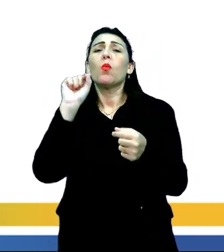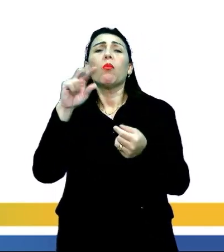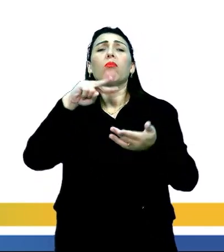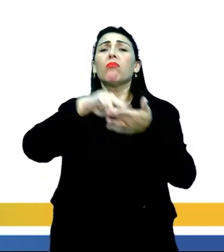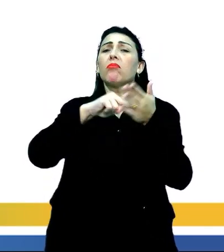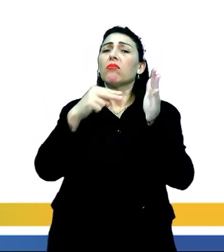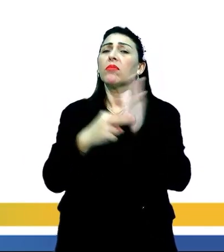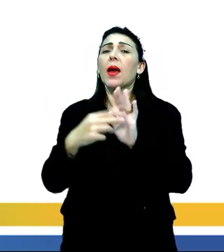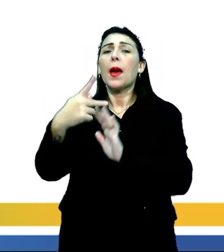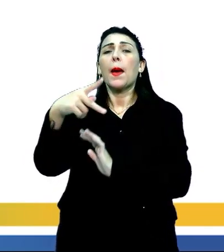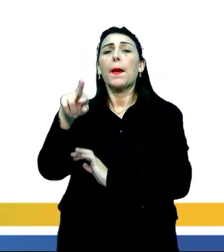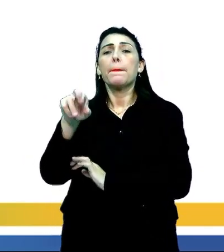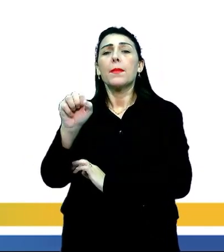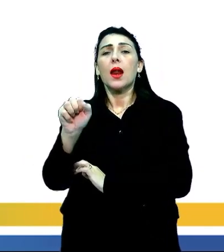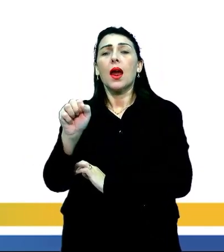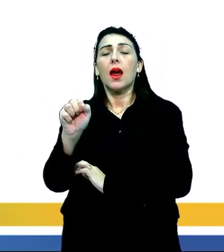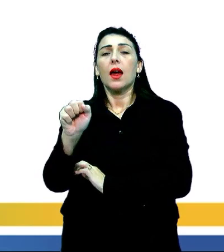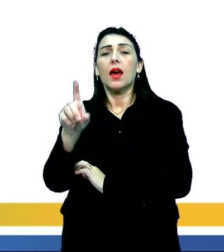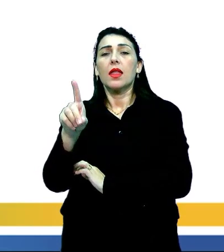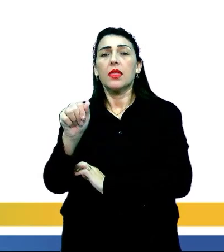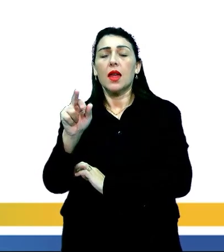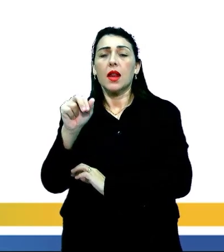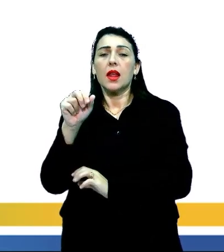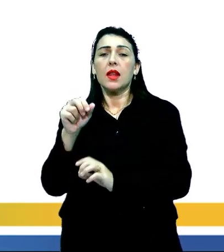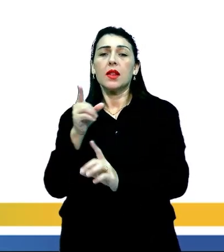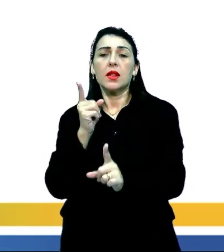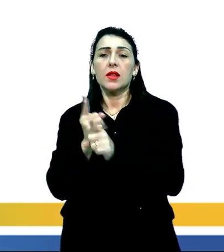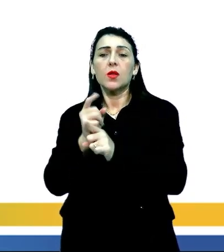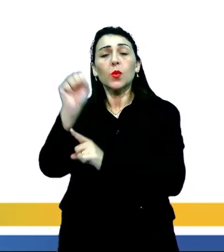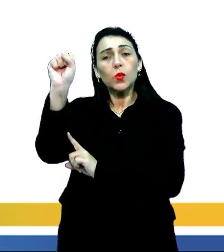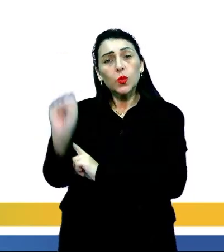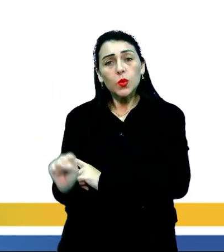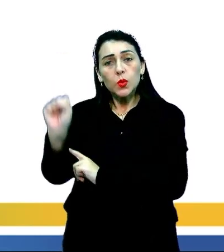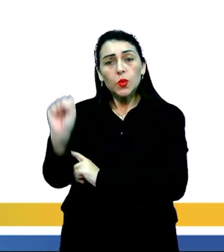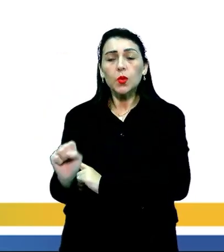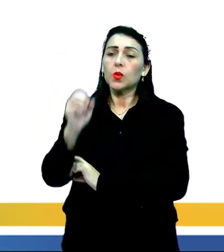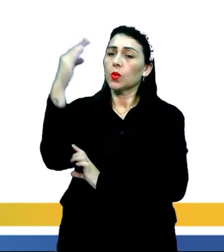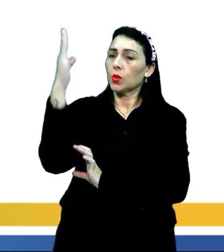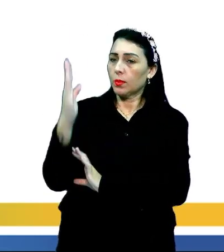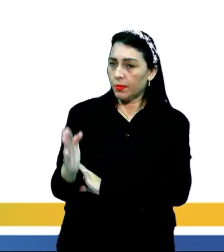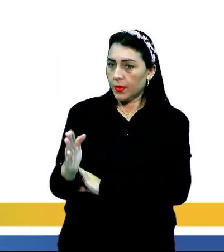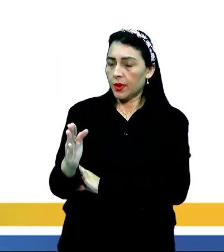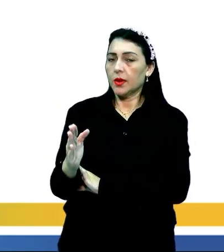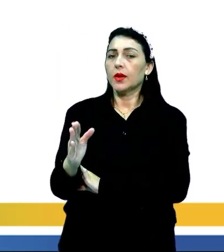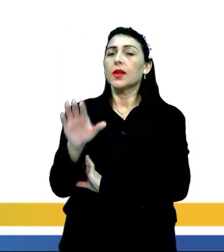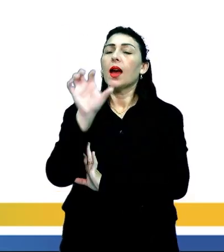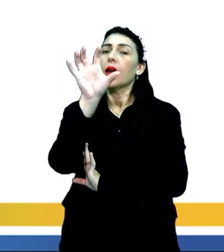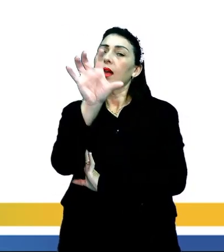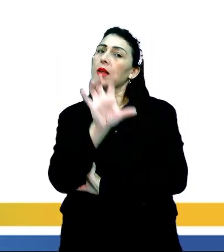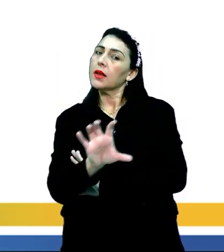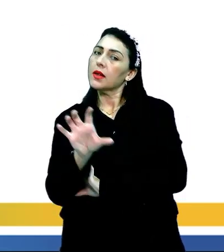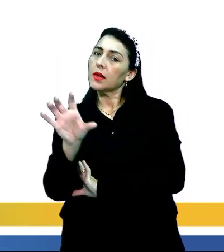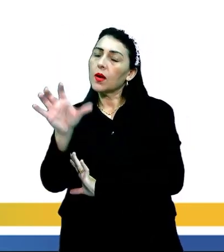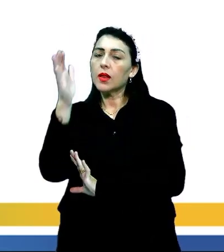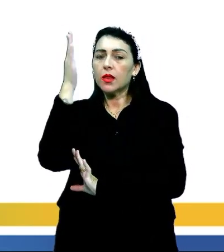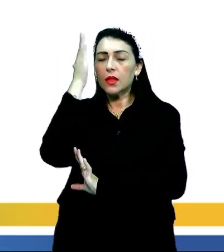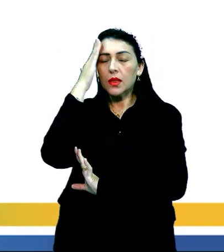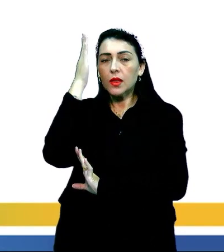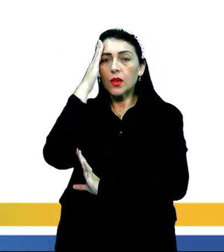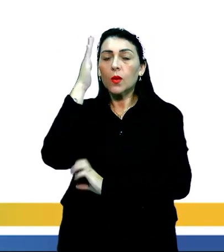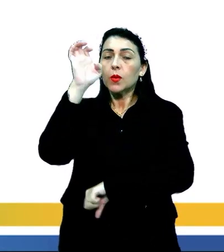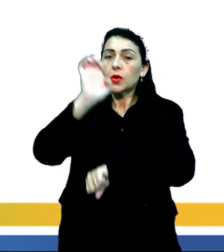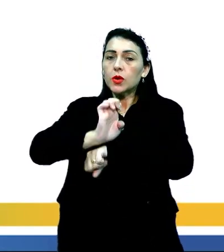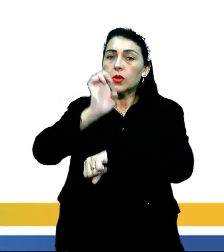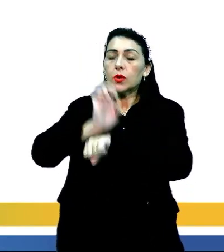o domínio da pradaria? Ele localiza-se lá no sul do Brasil, na região que a gente compreende ali o estado